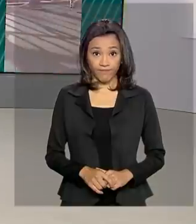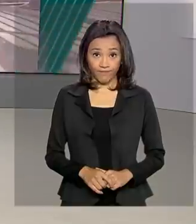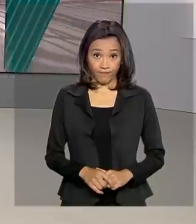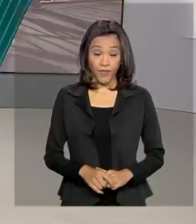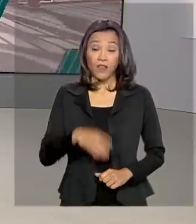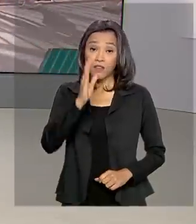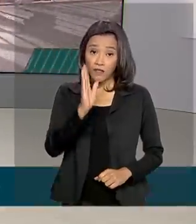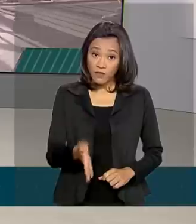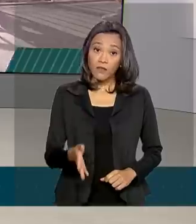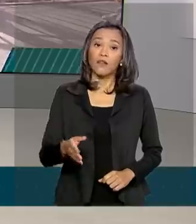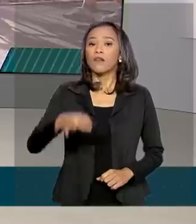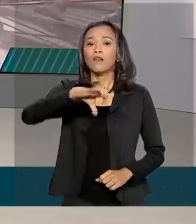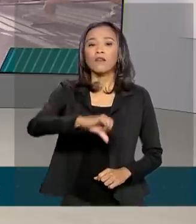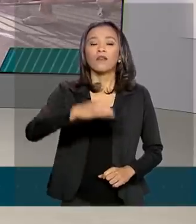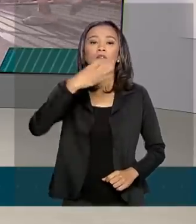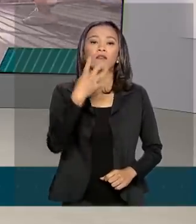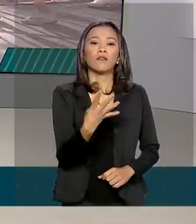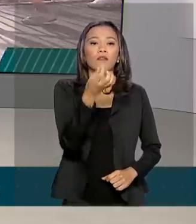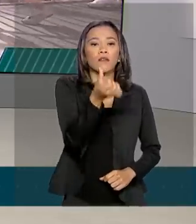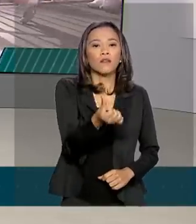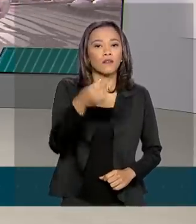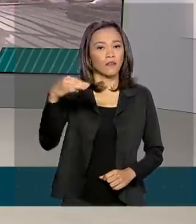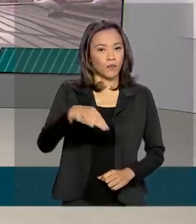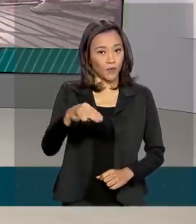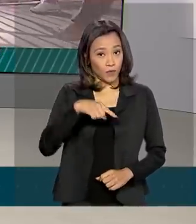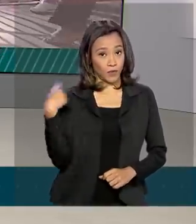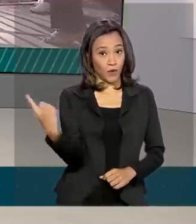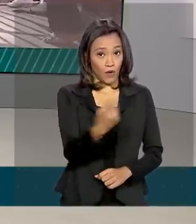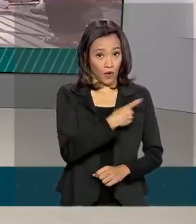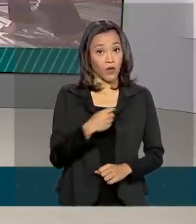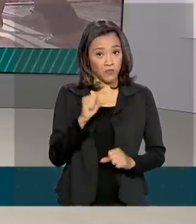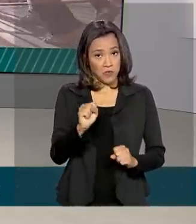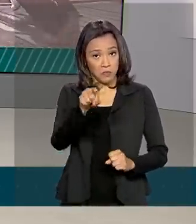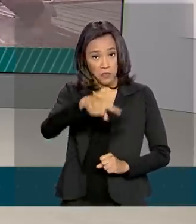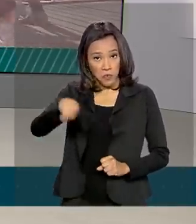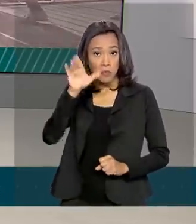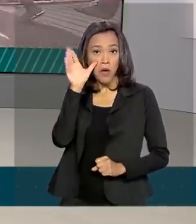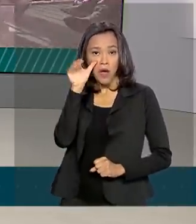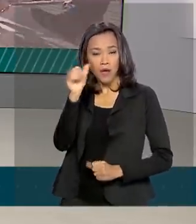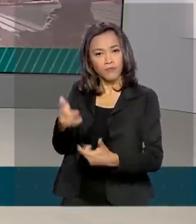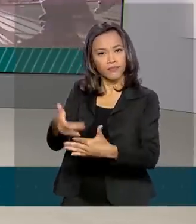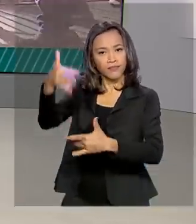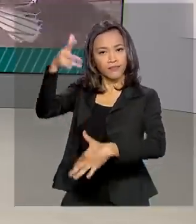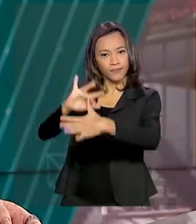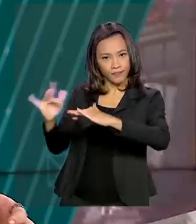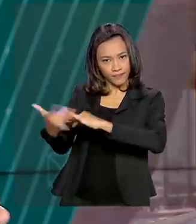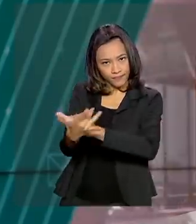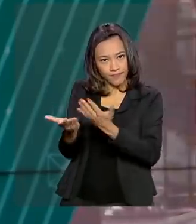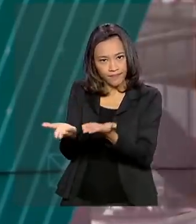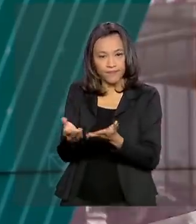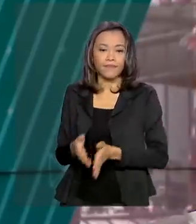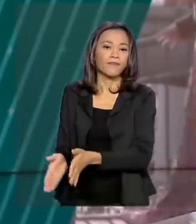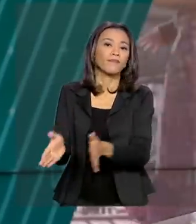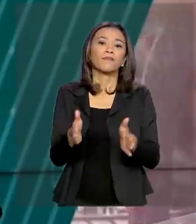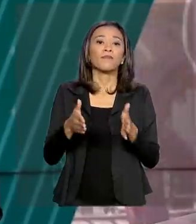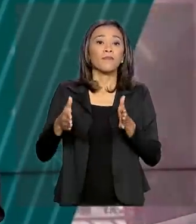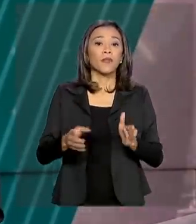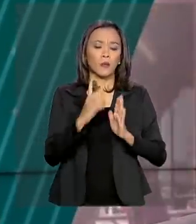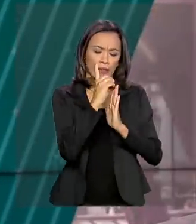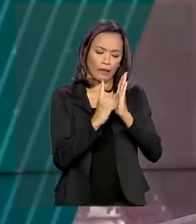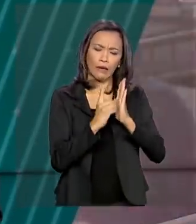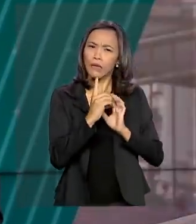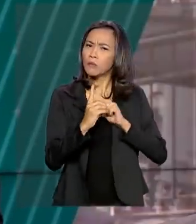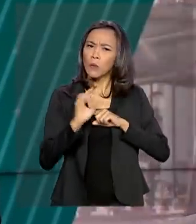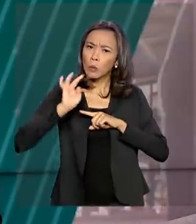São 9 horas e 46 minutos. Nós estamos ao vivo também pelas redes sociais. O decreto